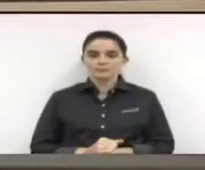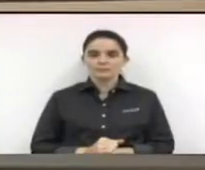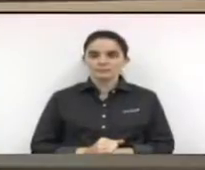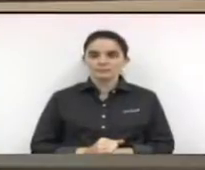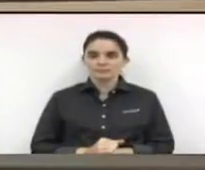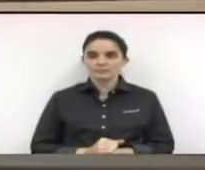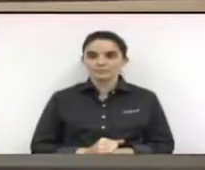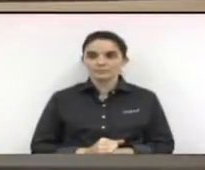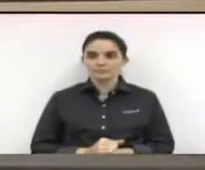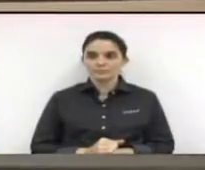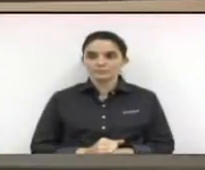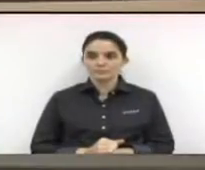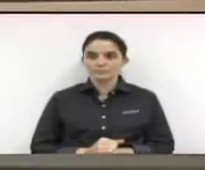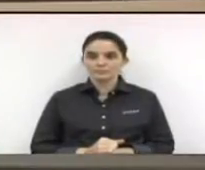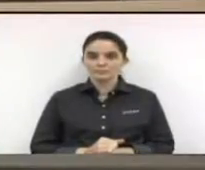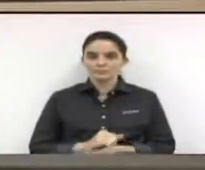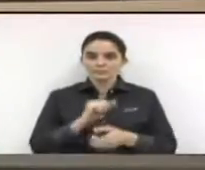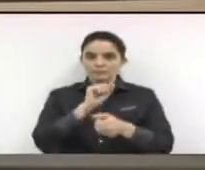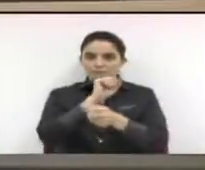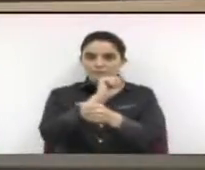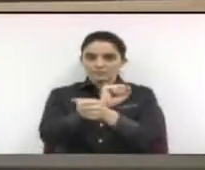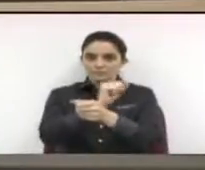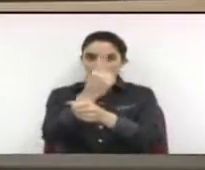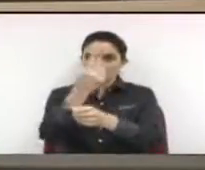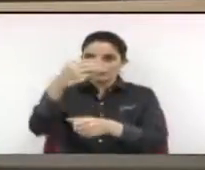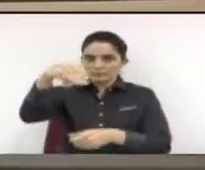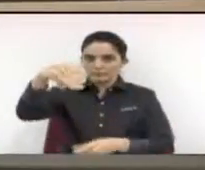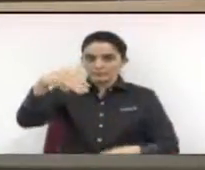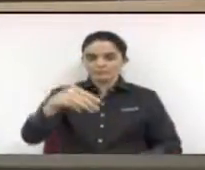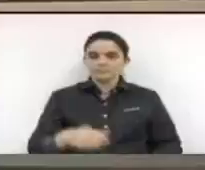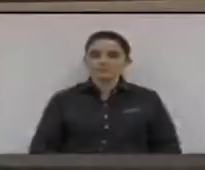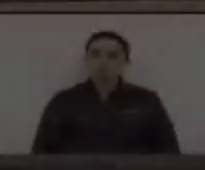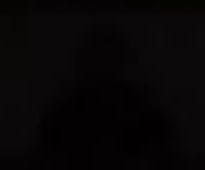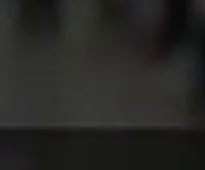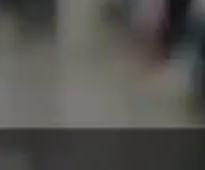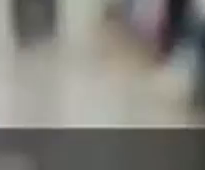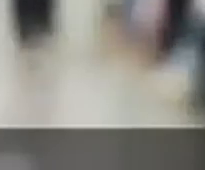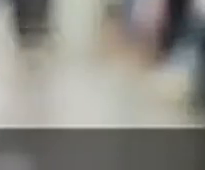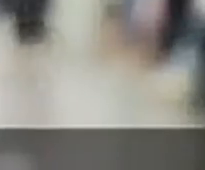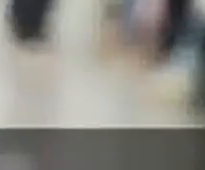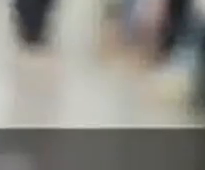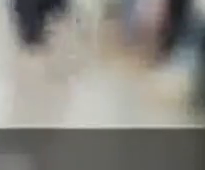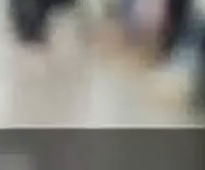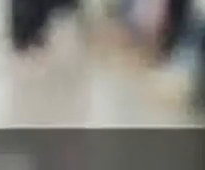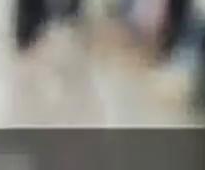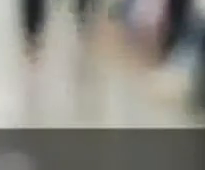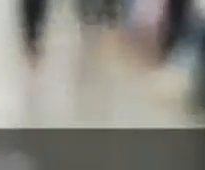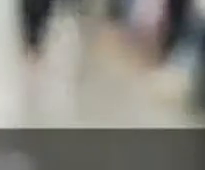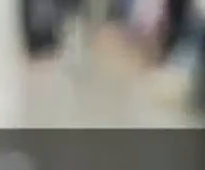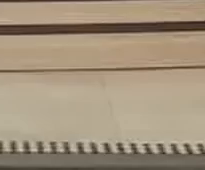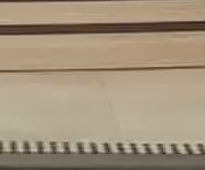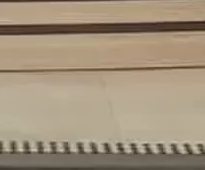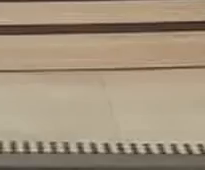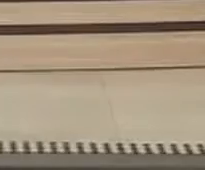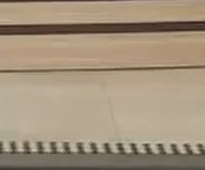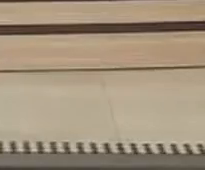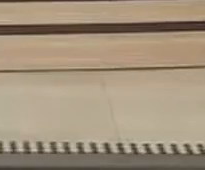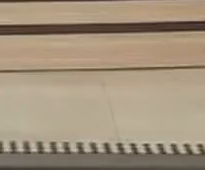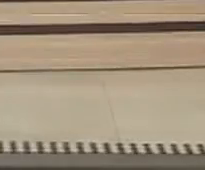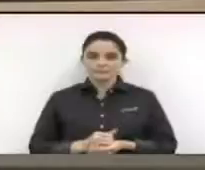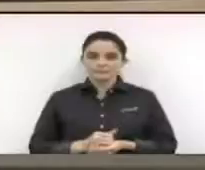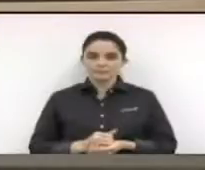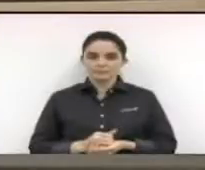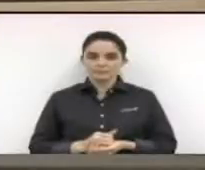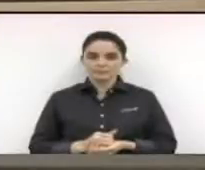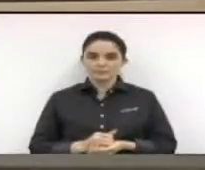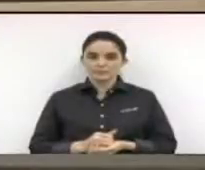A sessão está suspensa por um minuto. A sessão está reaberta. Senhores vereadores, houve